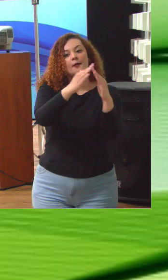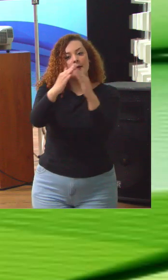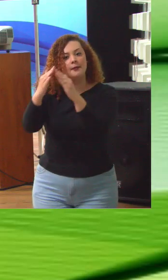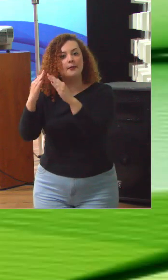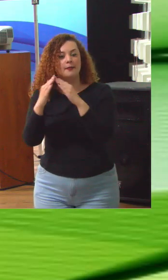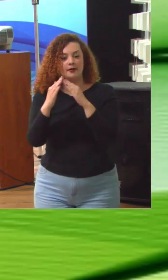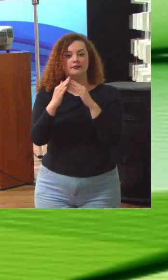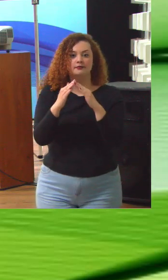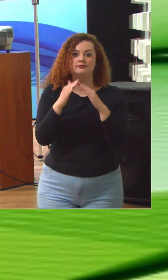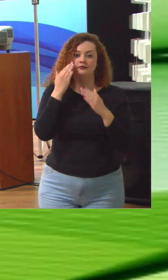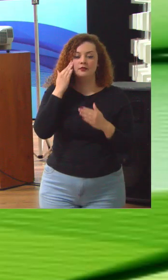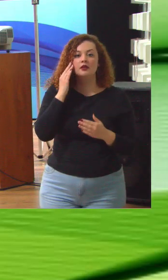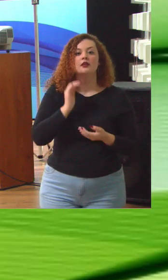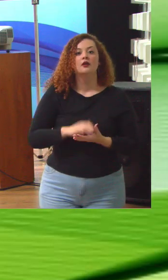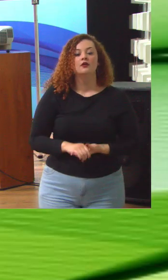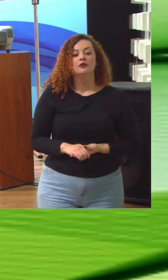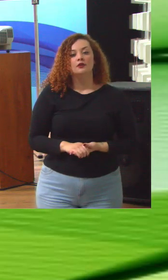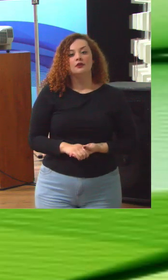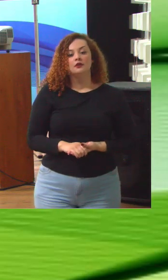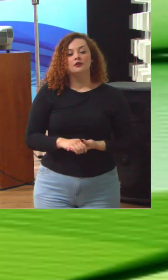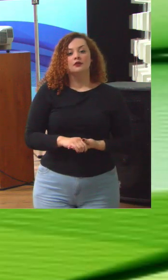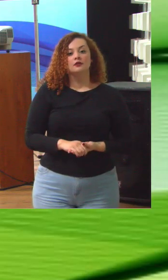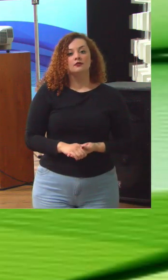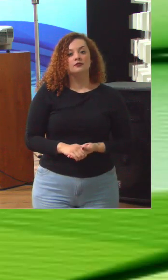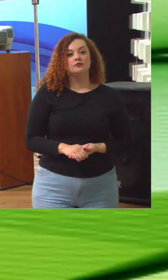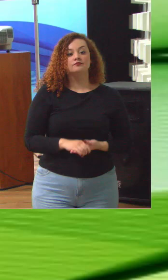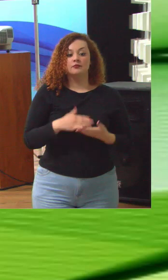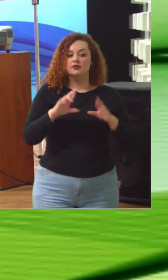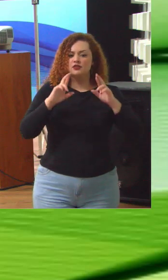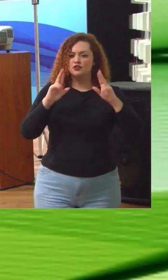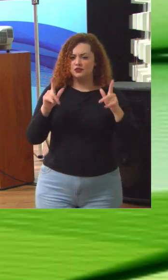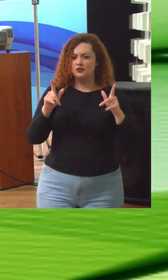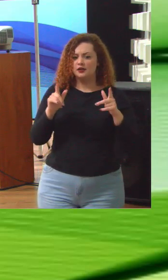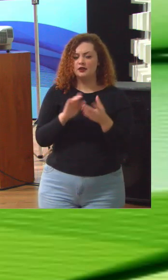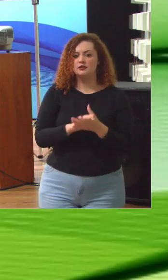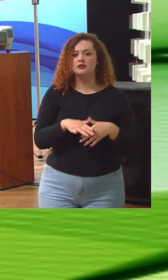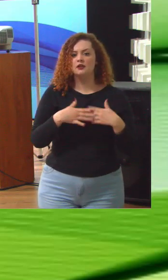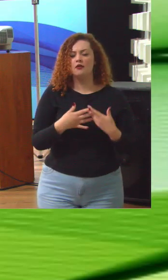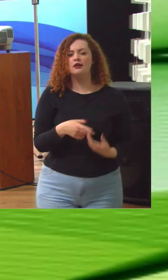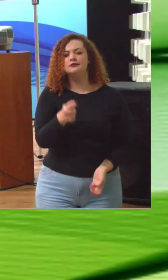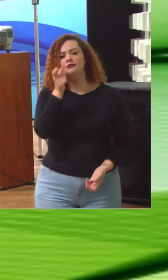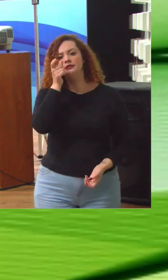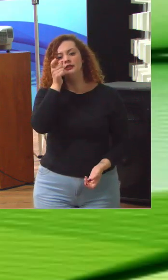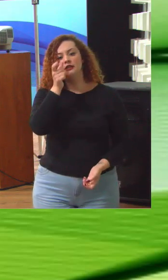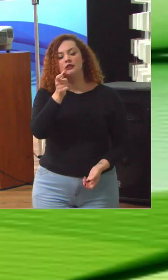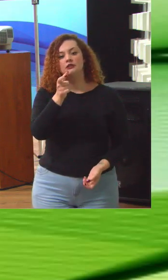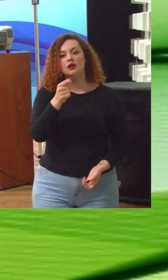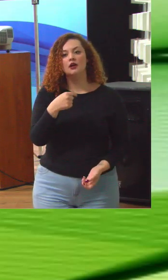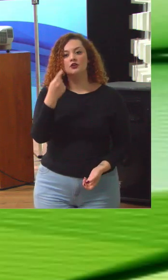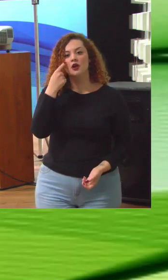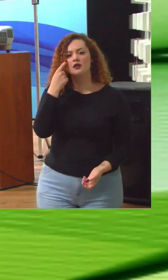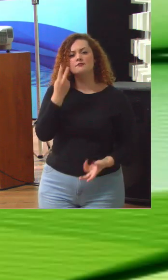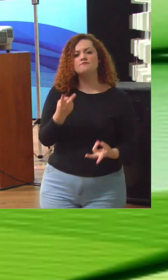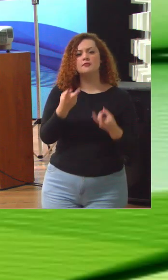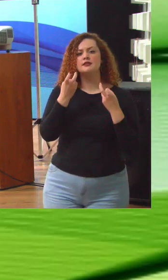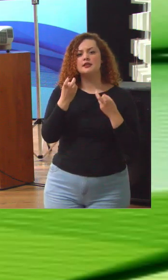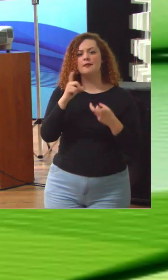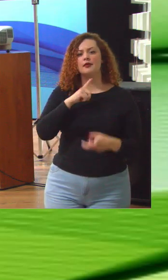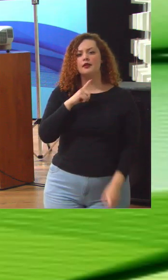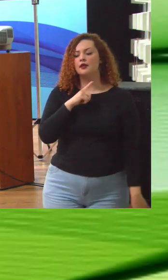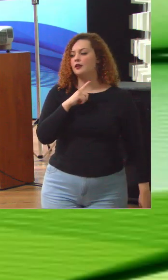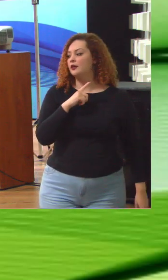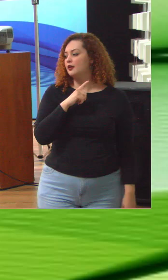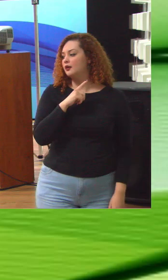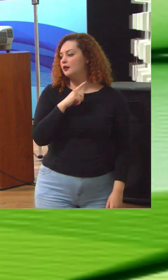assembleia de moradores em nome dos governantes essa é a distinção e aí interessante que aqui vocês estão percebendo que tem uma zona